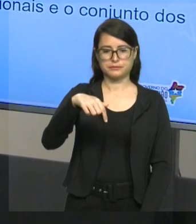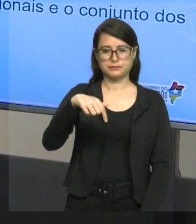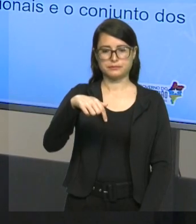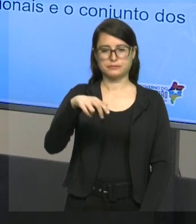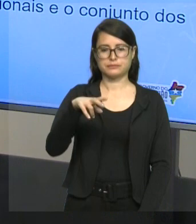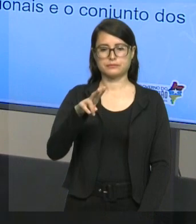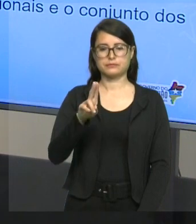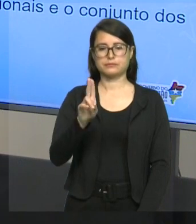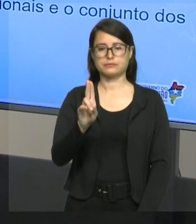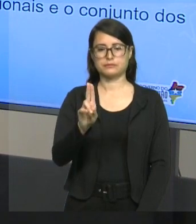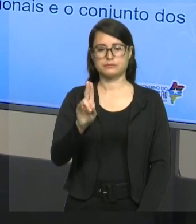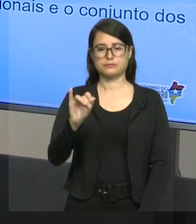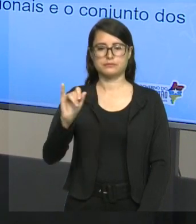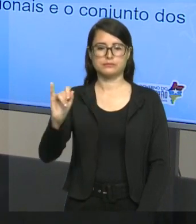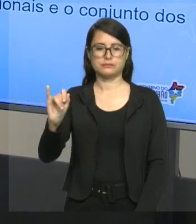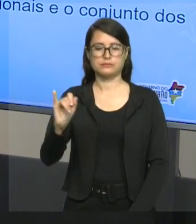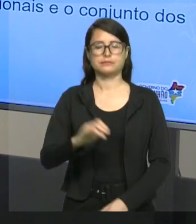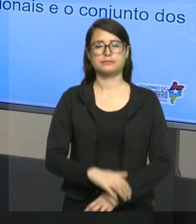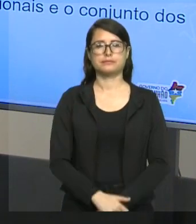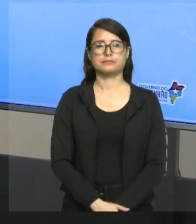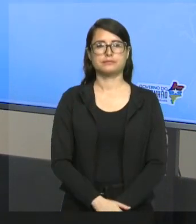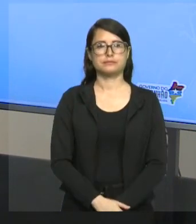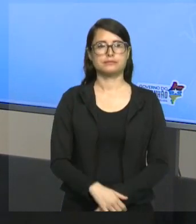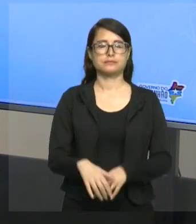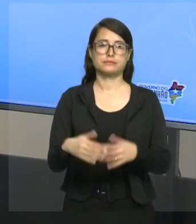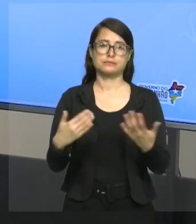esses são os conjuntos que a gente vai trabalhar, tudo bem?